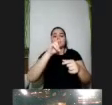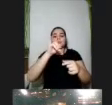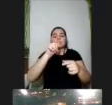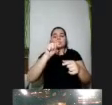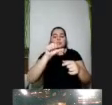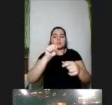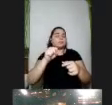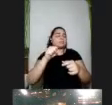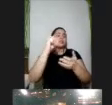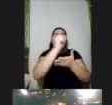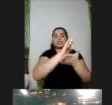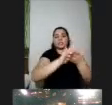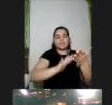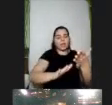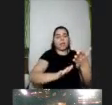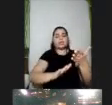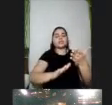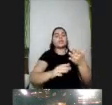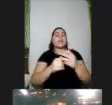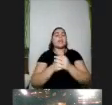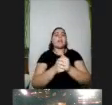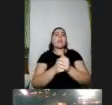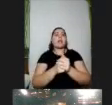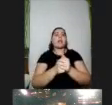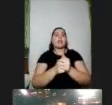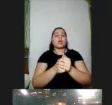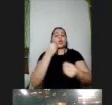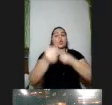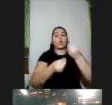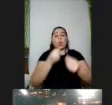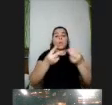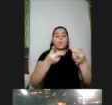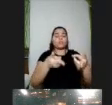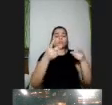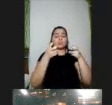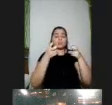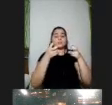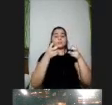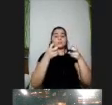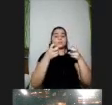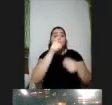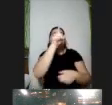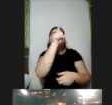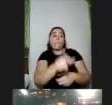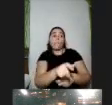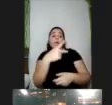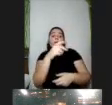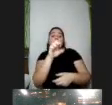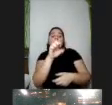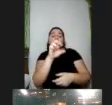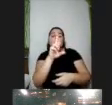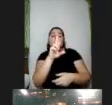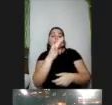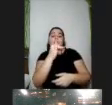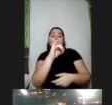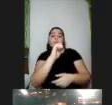atividades aqui formas como a gente pode identificar perfil do estudante daquilo que ele tem que pode